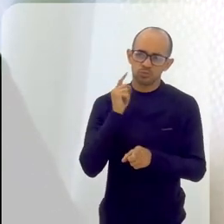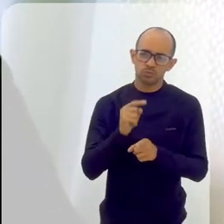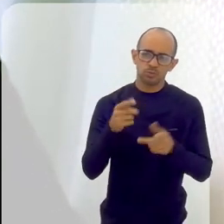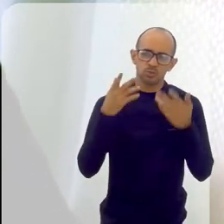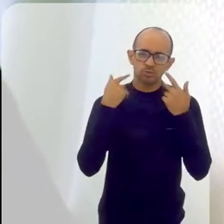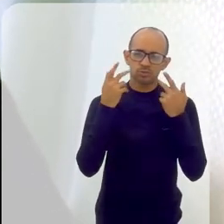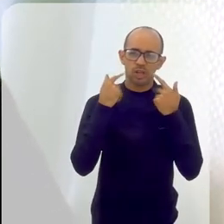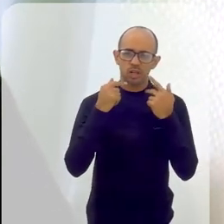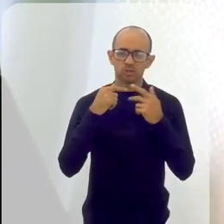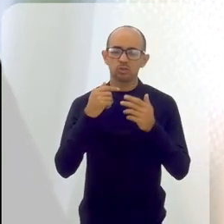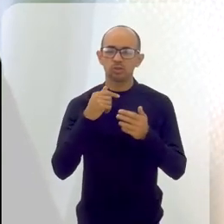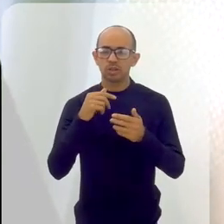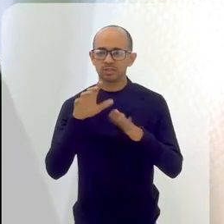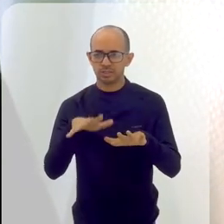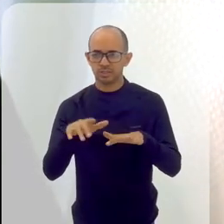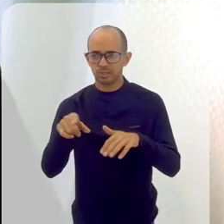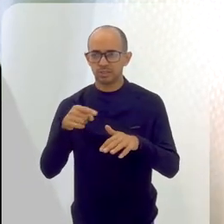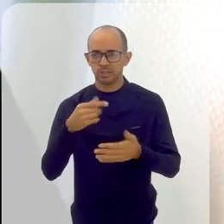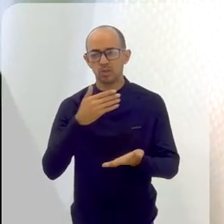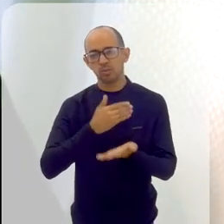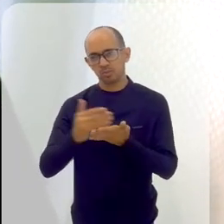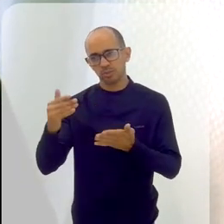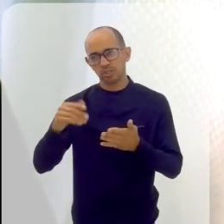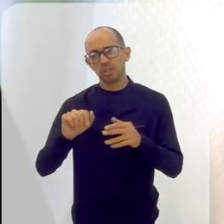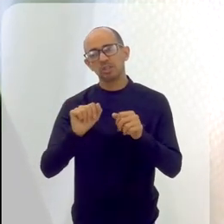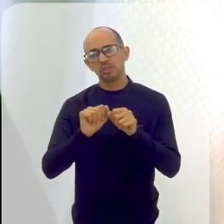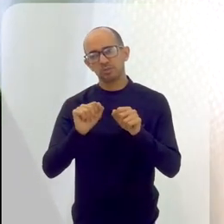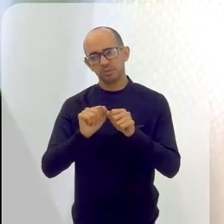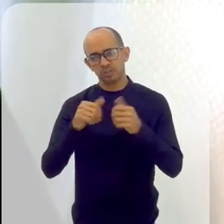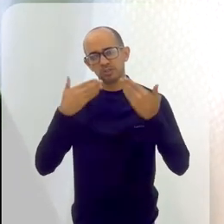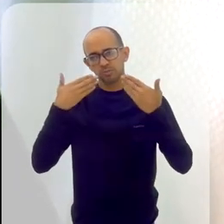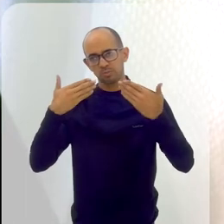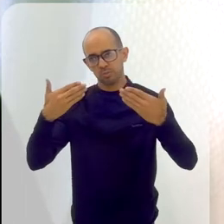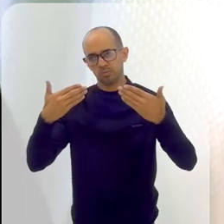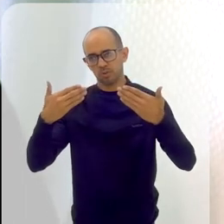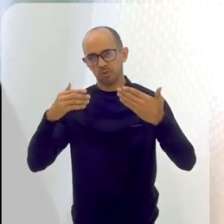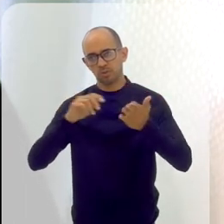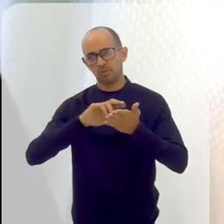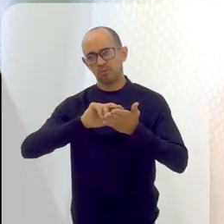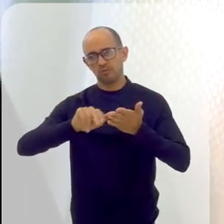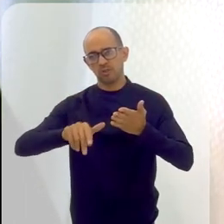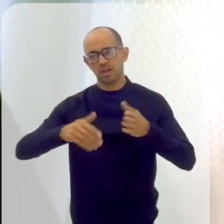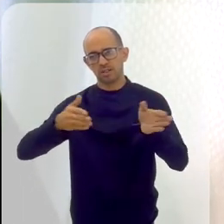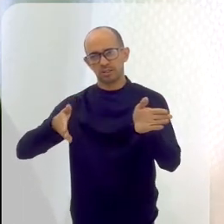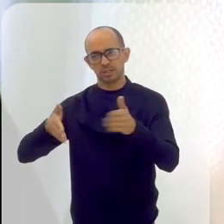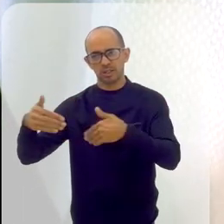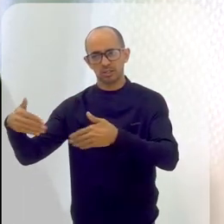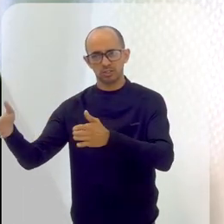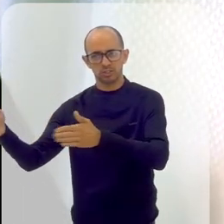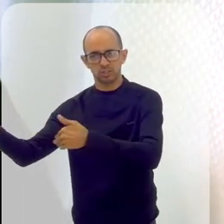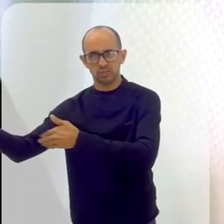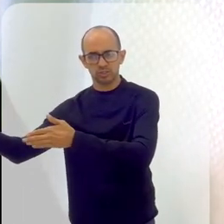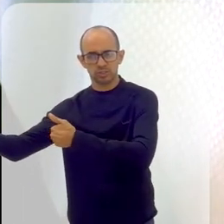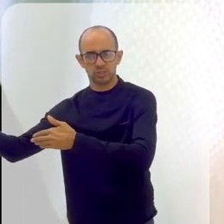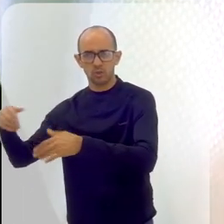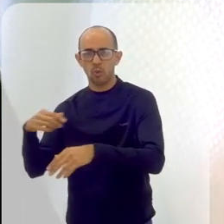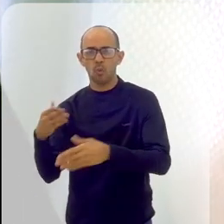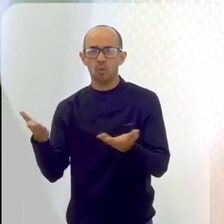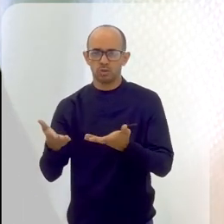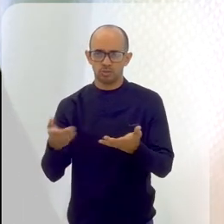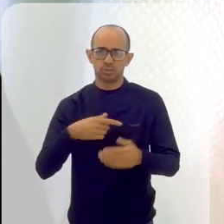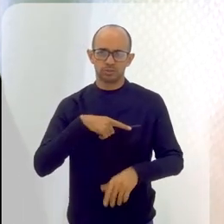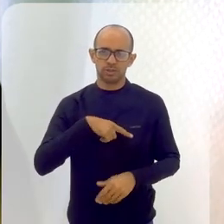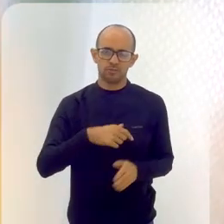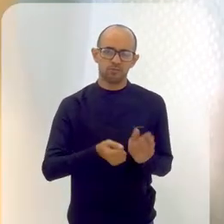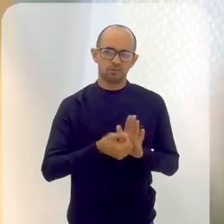fazer o meu Teatro Lambi-Lambi e a minha companhia decidi fazer uma amostra com várias caixas. Atualmente, a gente tem oito caixas de espetáculo dentro da nossa amostra.